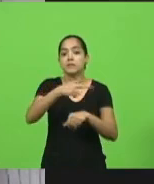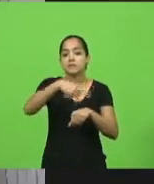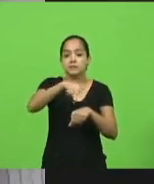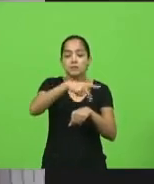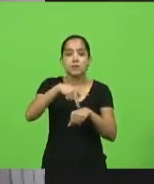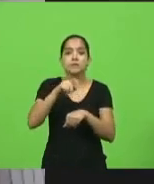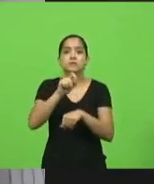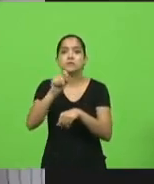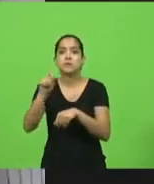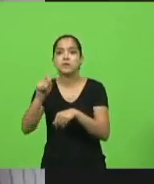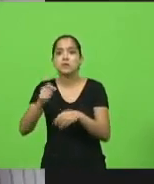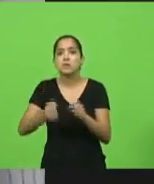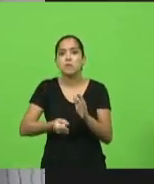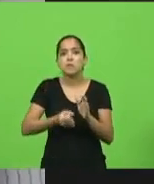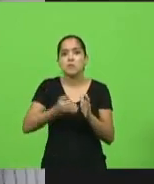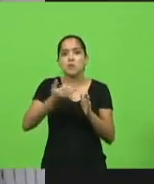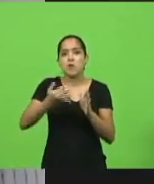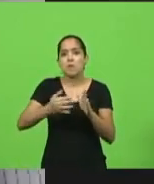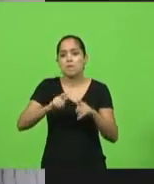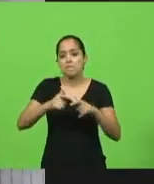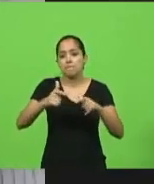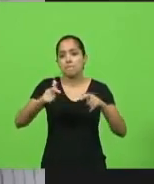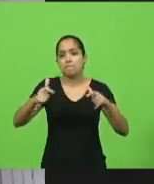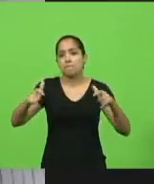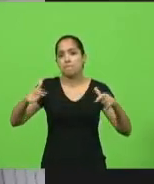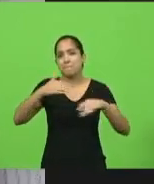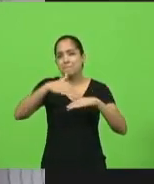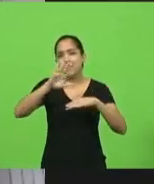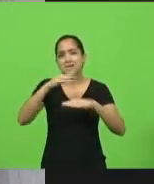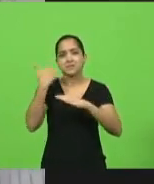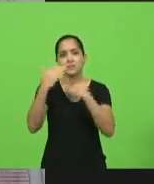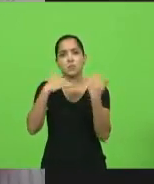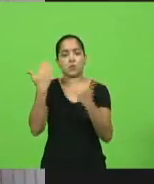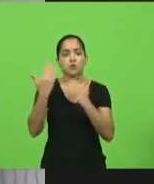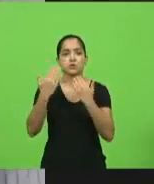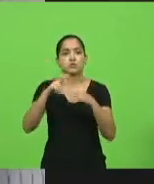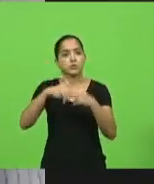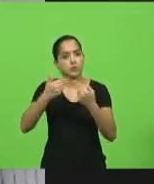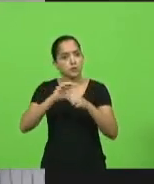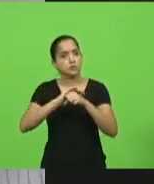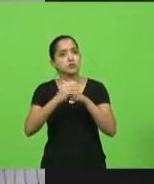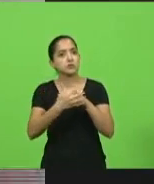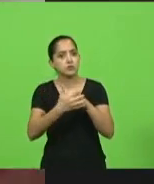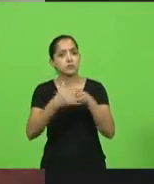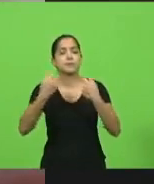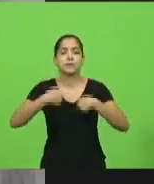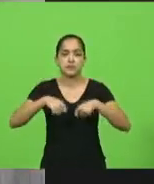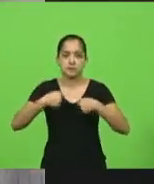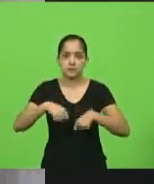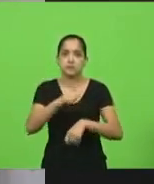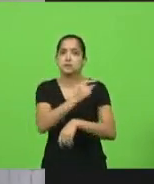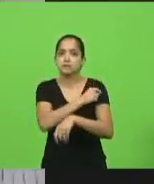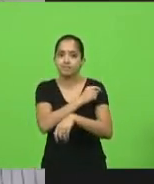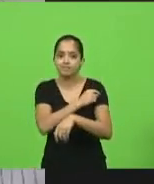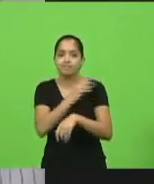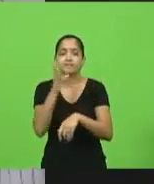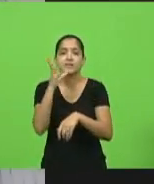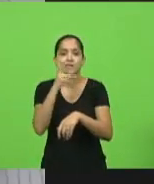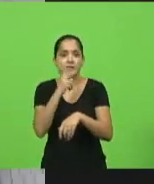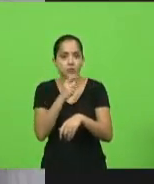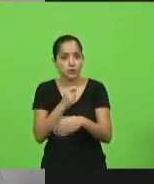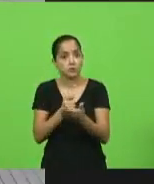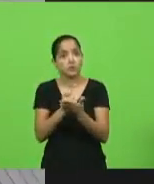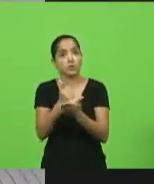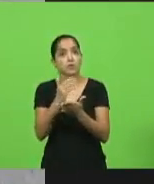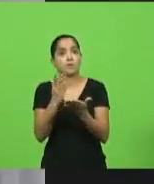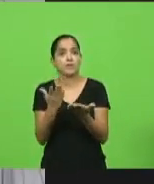ter o maior número de mortes pelo coronavírus. Precisa a vacina, está se demorando para comprar a vacina,